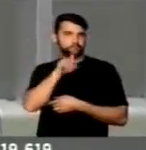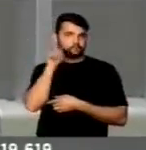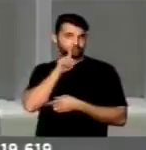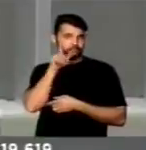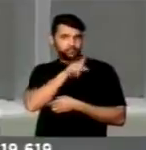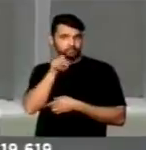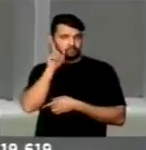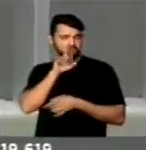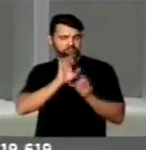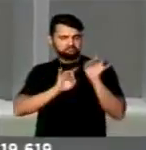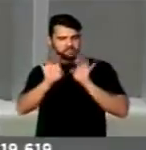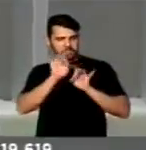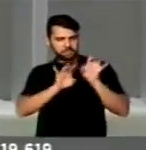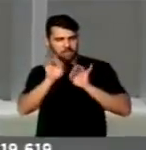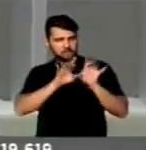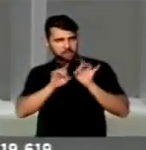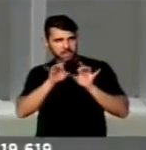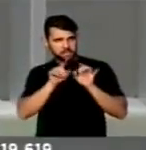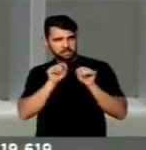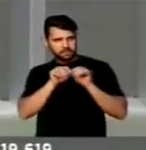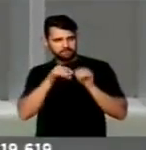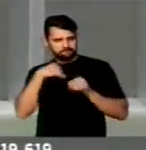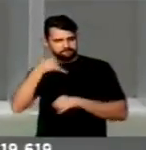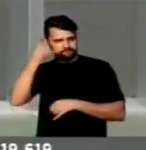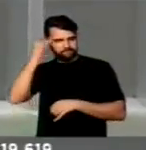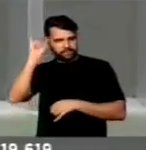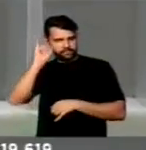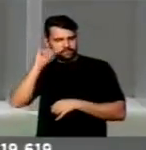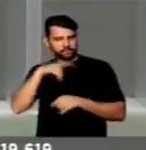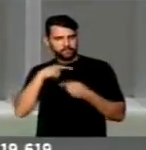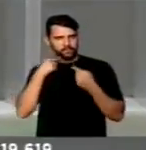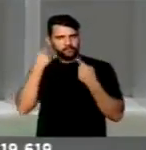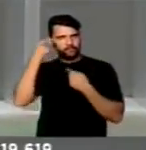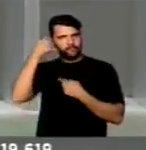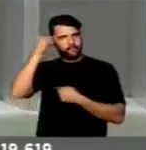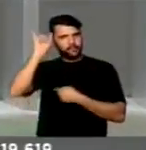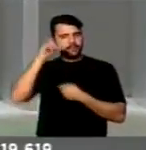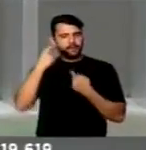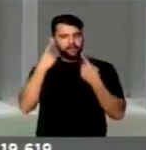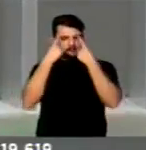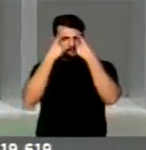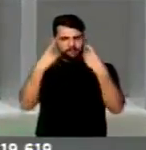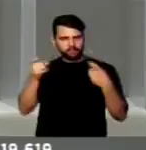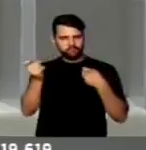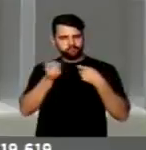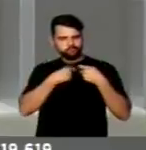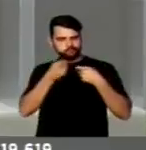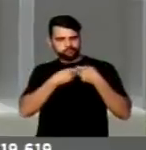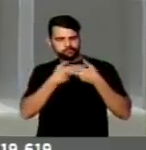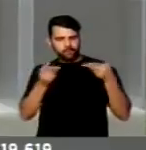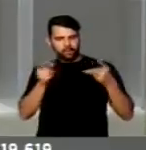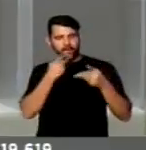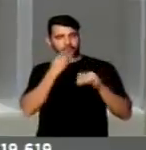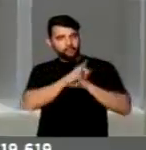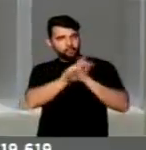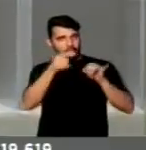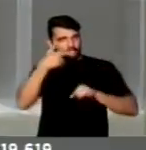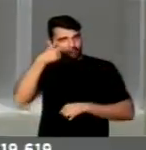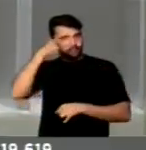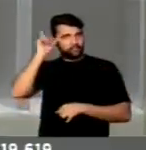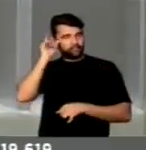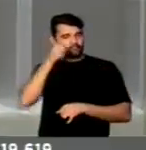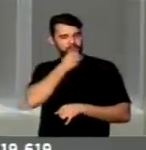especialista em prevenção e combate à violência sexual disse ontem,